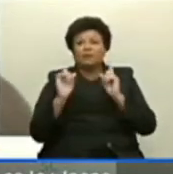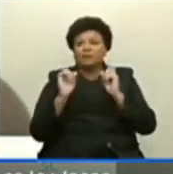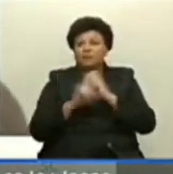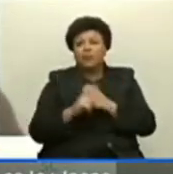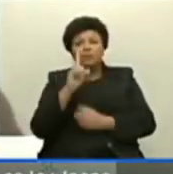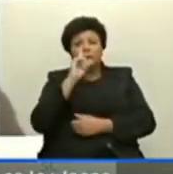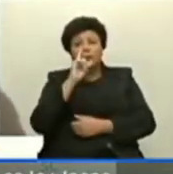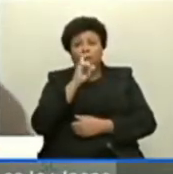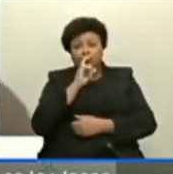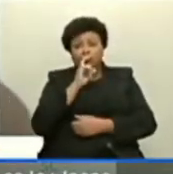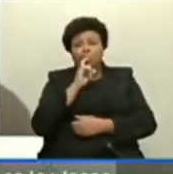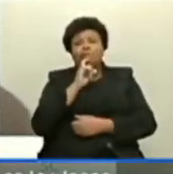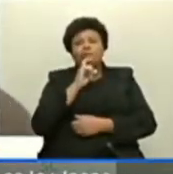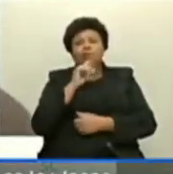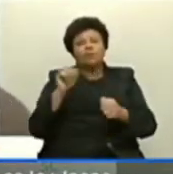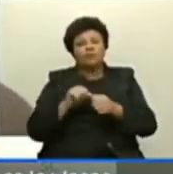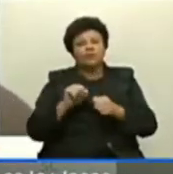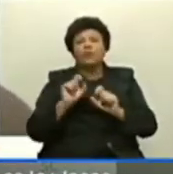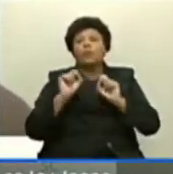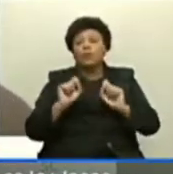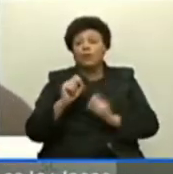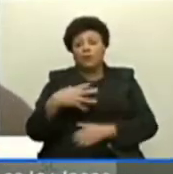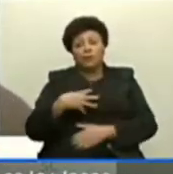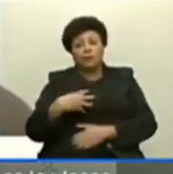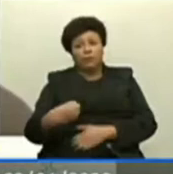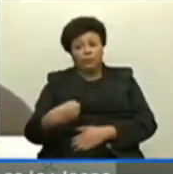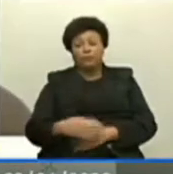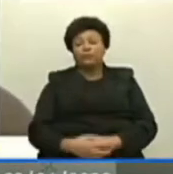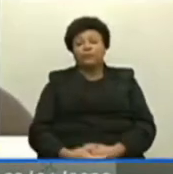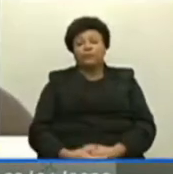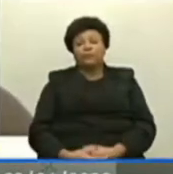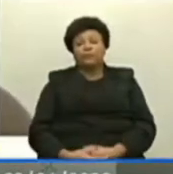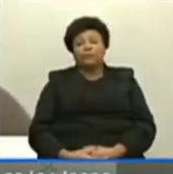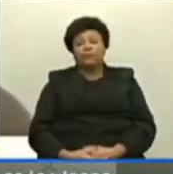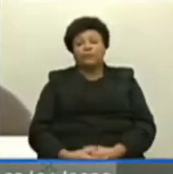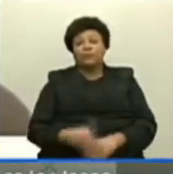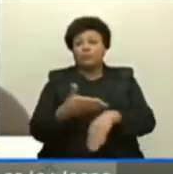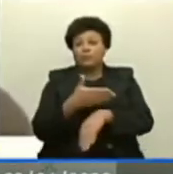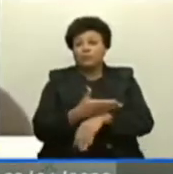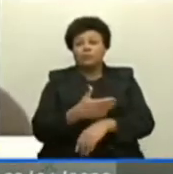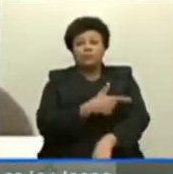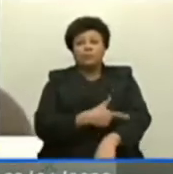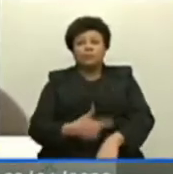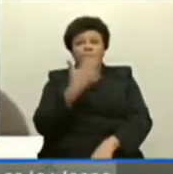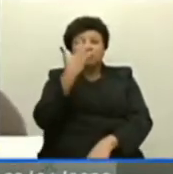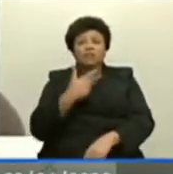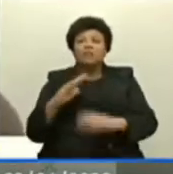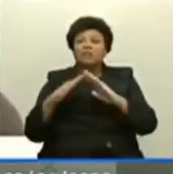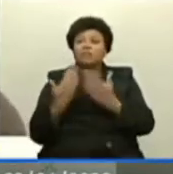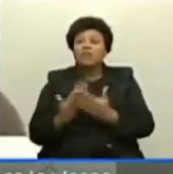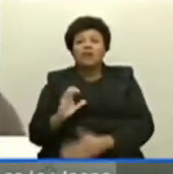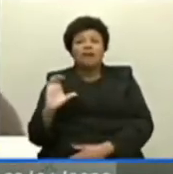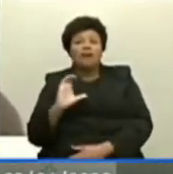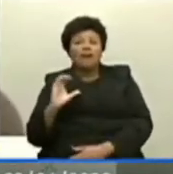pais, né? O que fazer com seus filhos que ocupam a educação infantil e as escolinhas? Porque